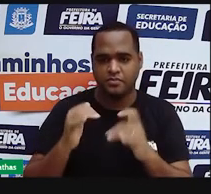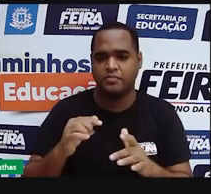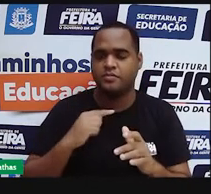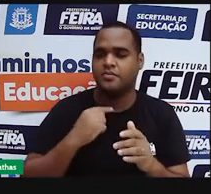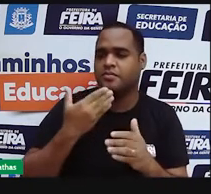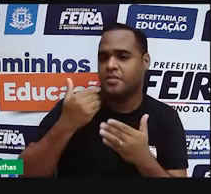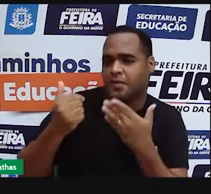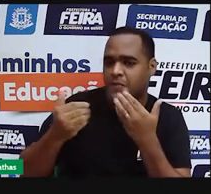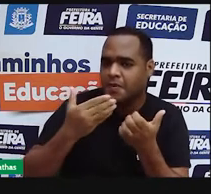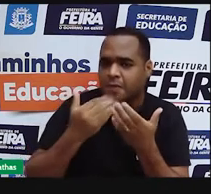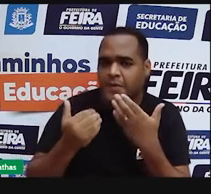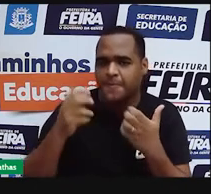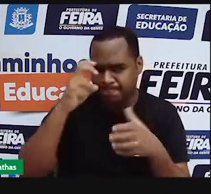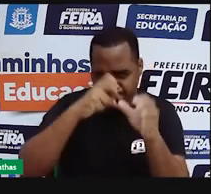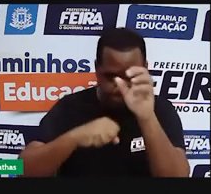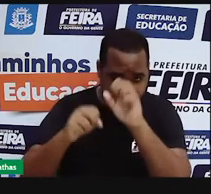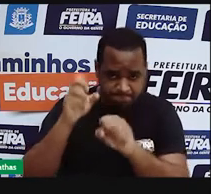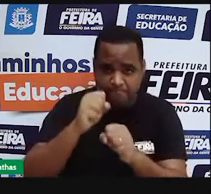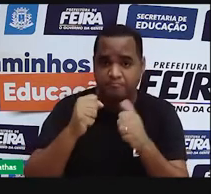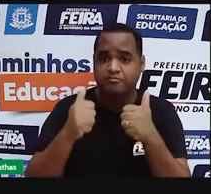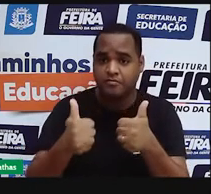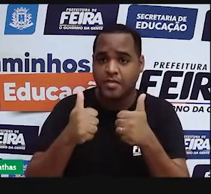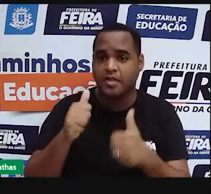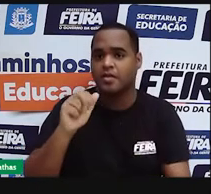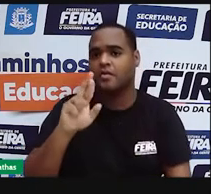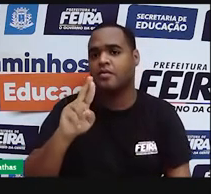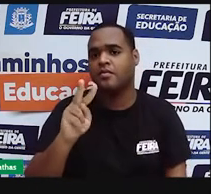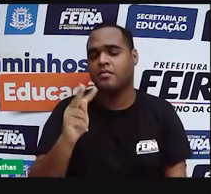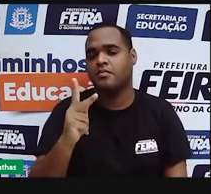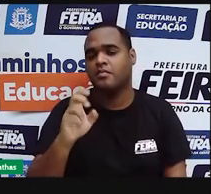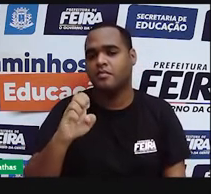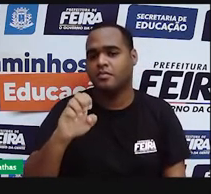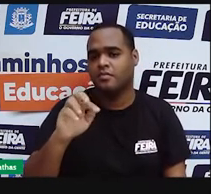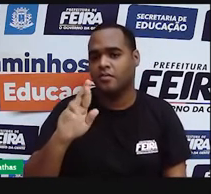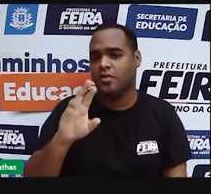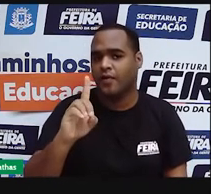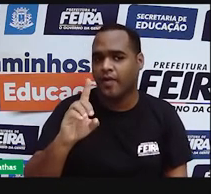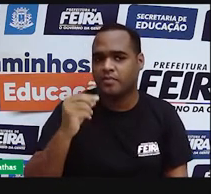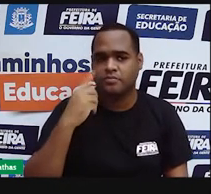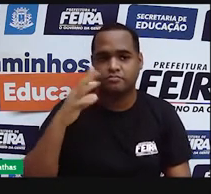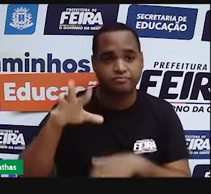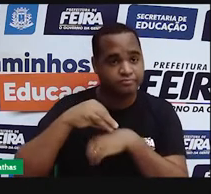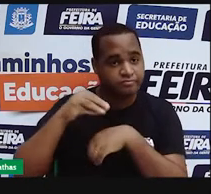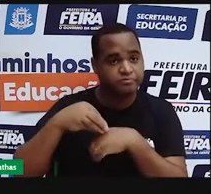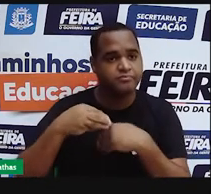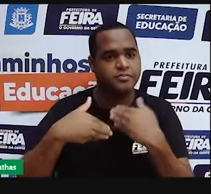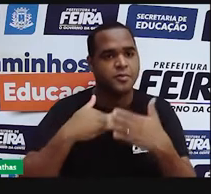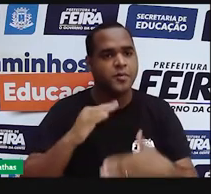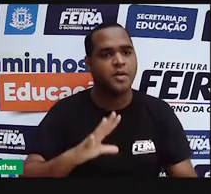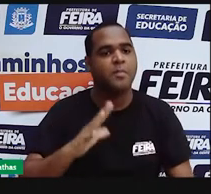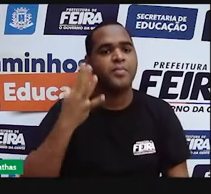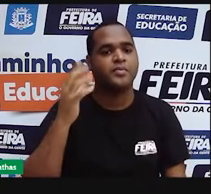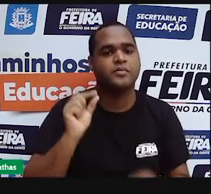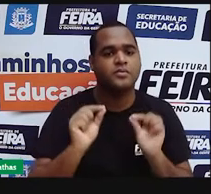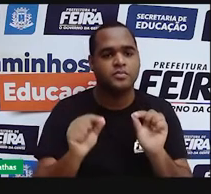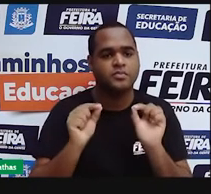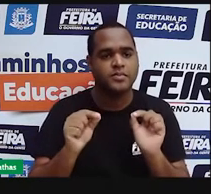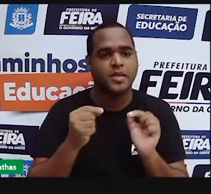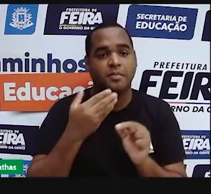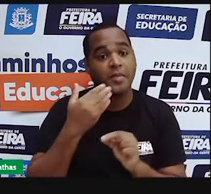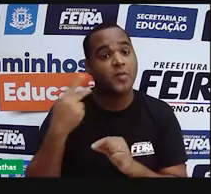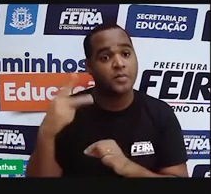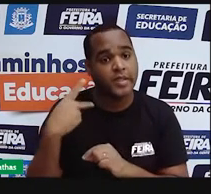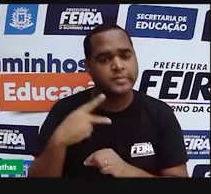melhorada ali nas informações que Rutherford trazia para a gente. Então, o que é que aconteceu nesse modelo melhorado de